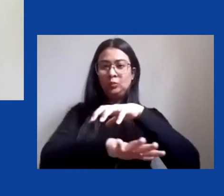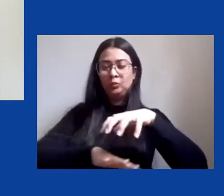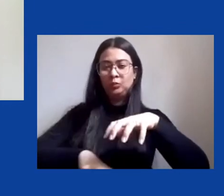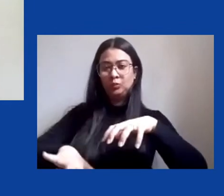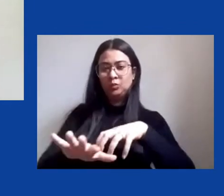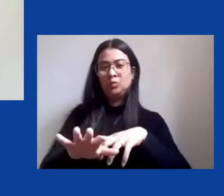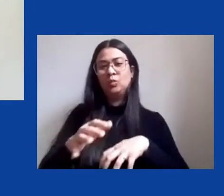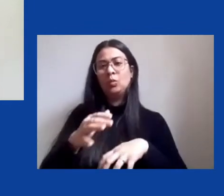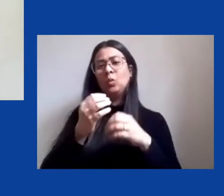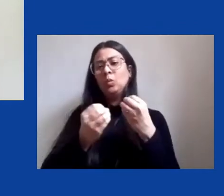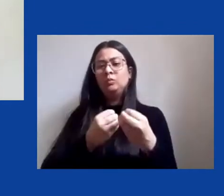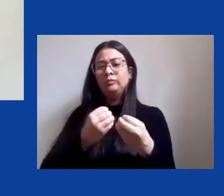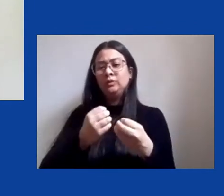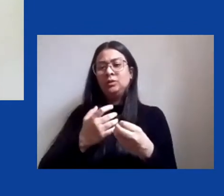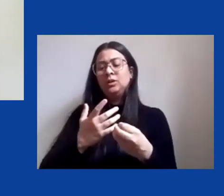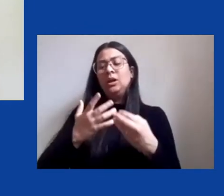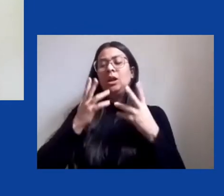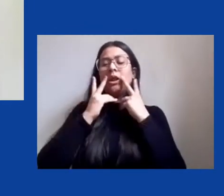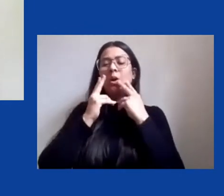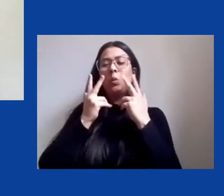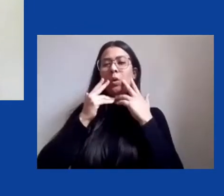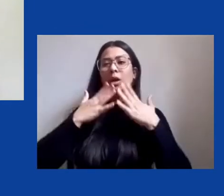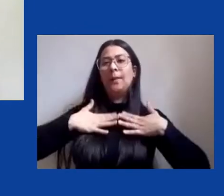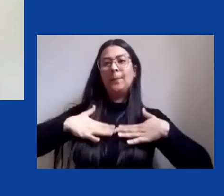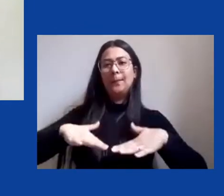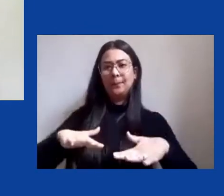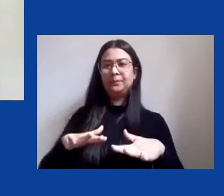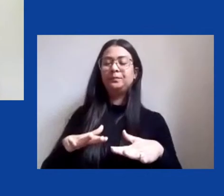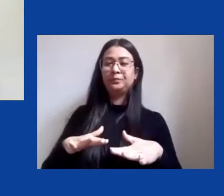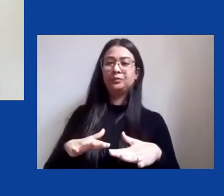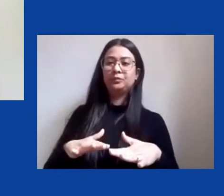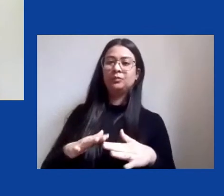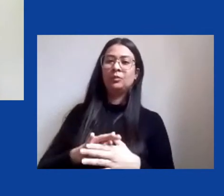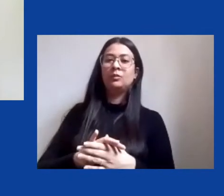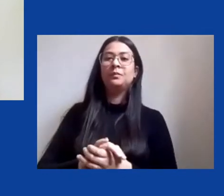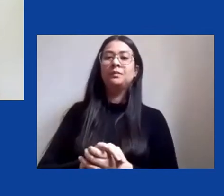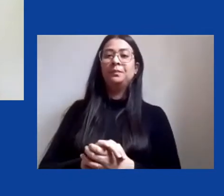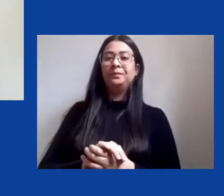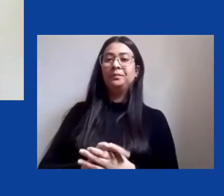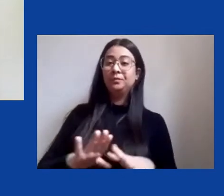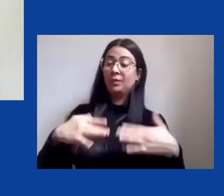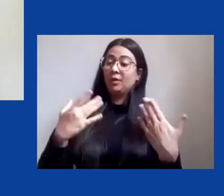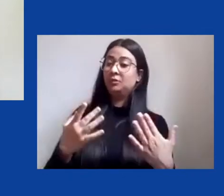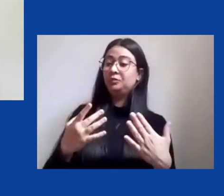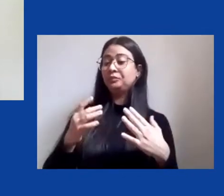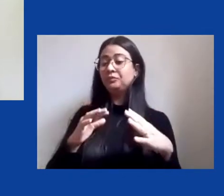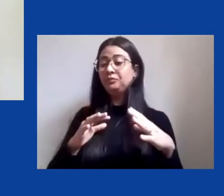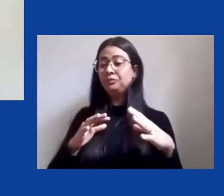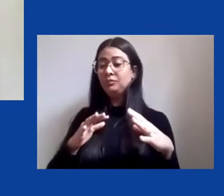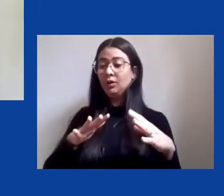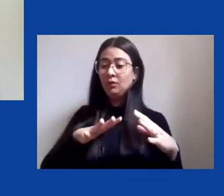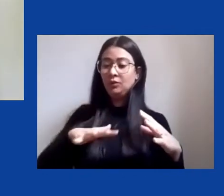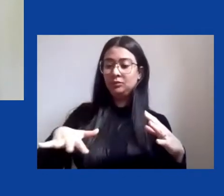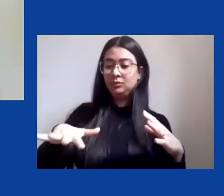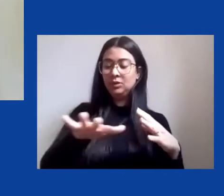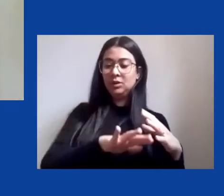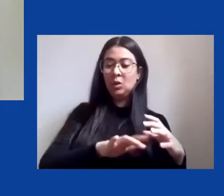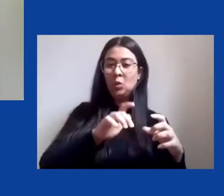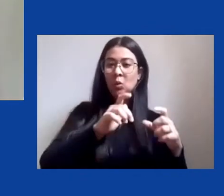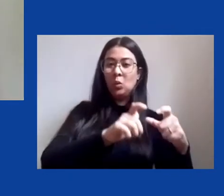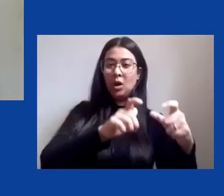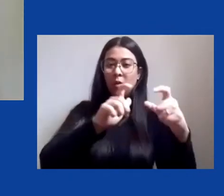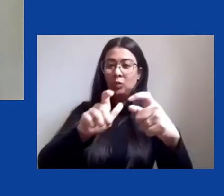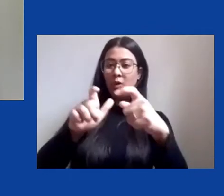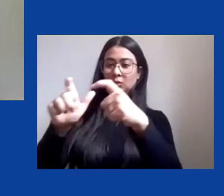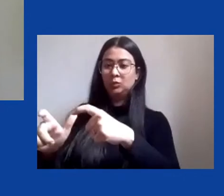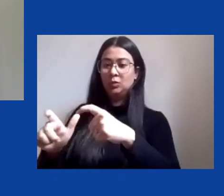historiadores ambientais que se debruçaram sobre o processo de formação territorial no país tenham caracterizado ele como uma guerra contra